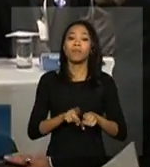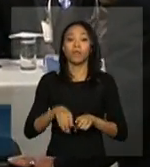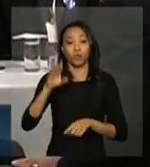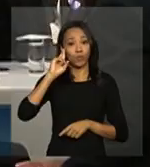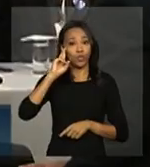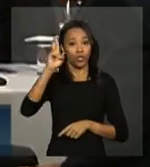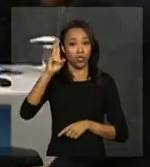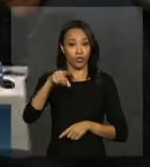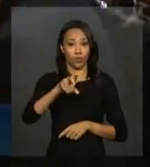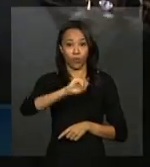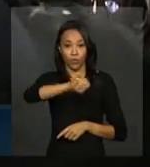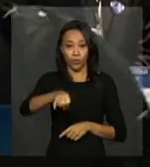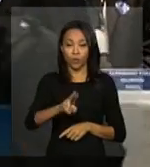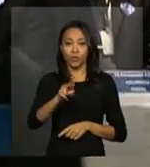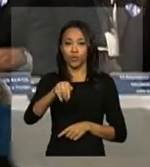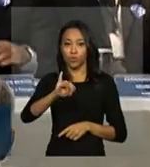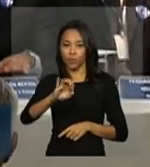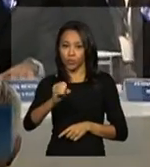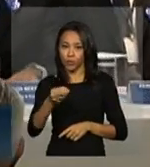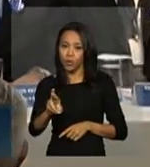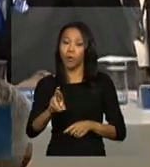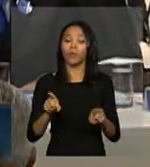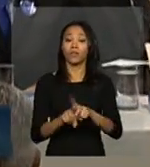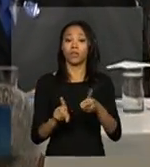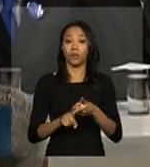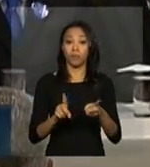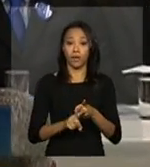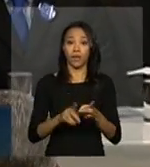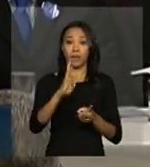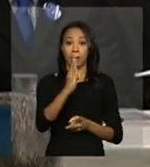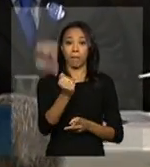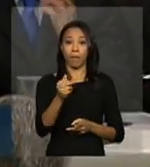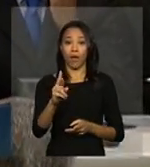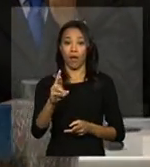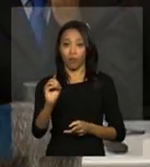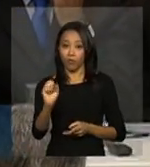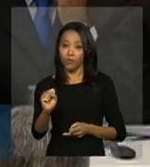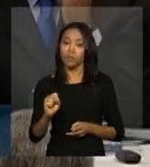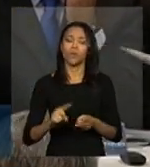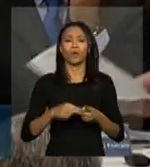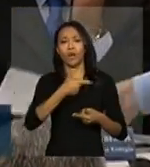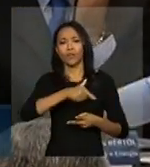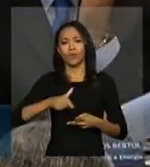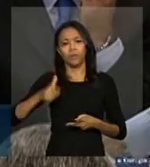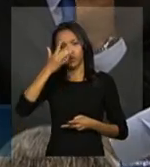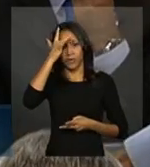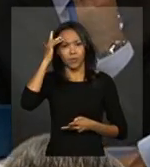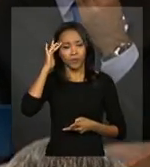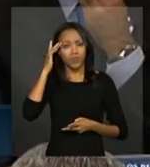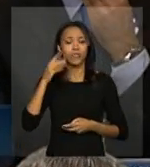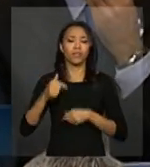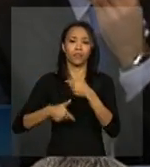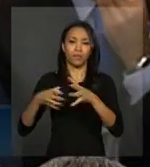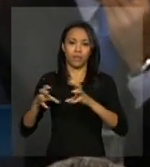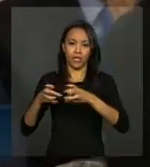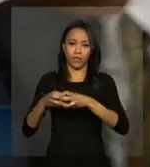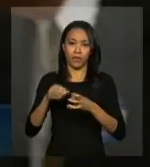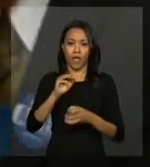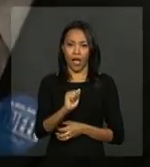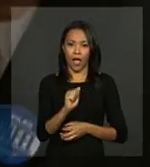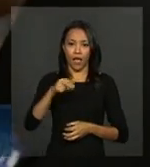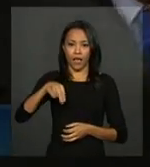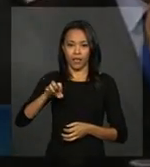José Jurosa Júnior, diretor Reivi Barros, os demais membros da ANEL presente na mesa,